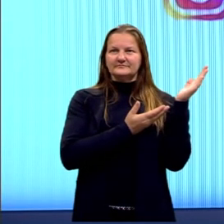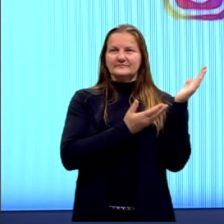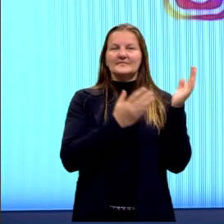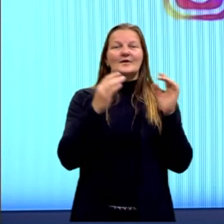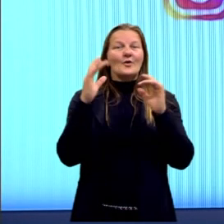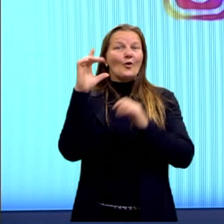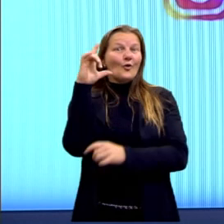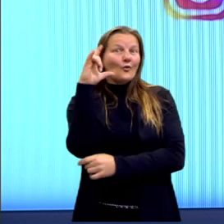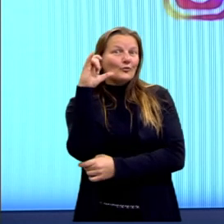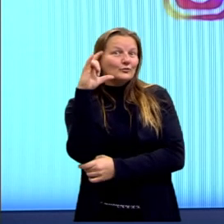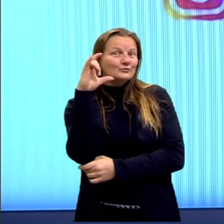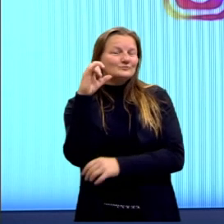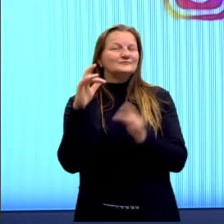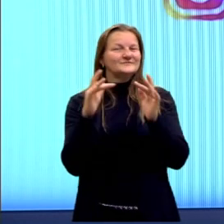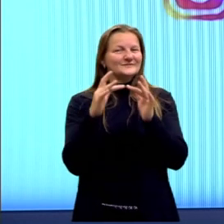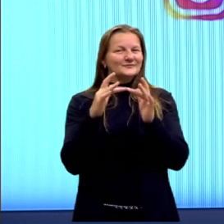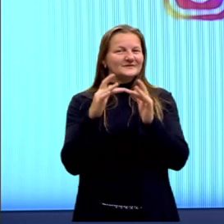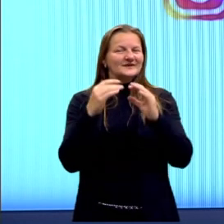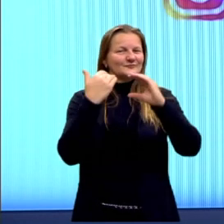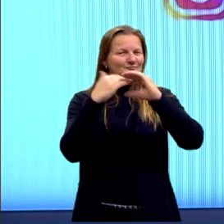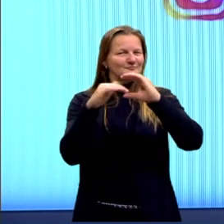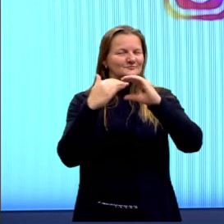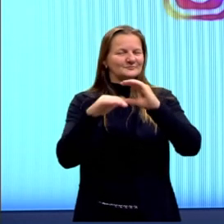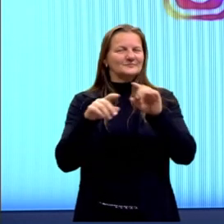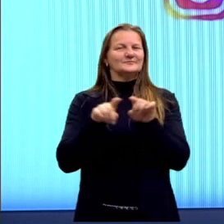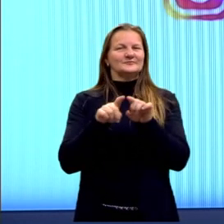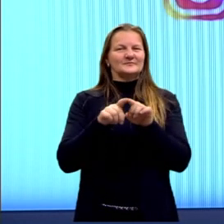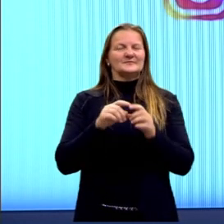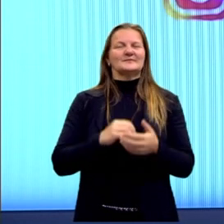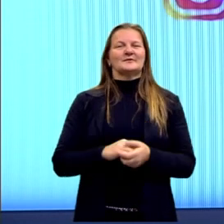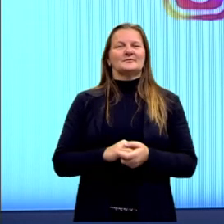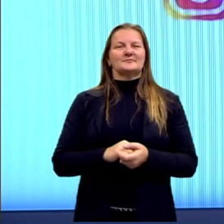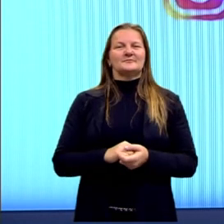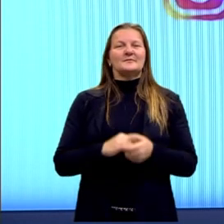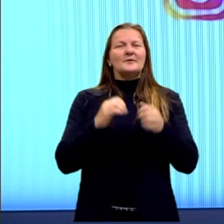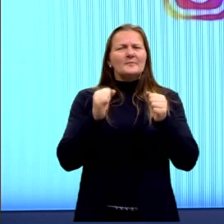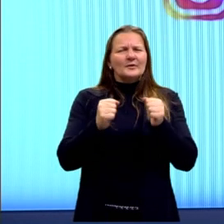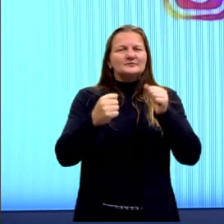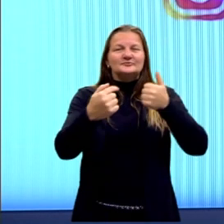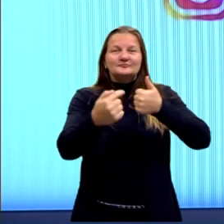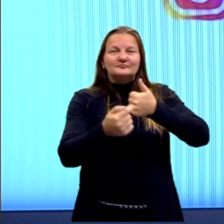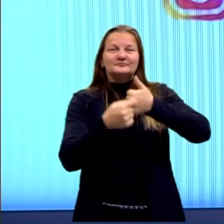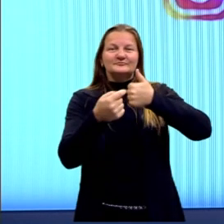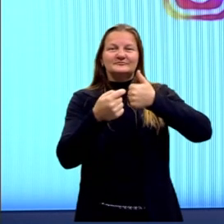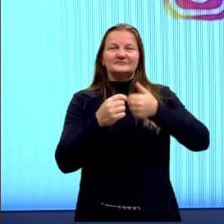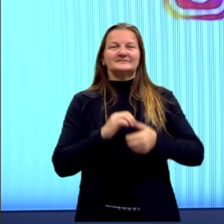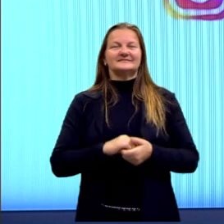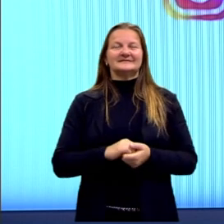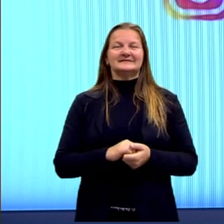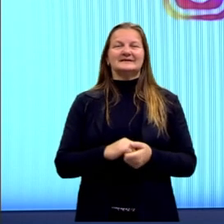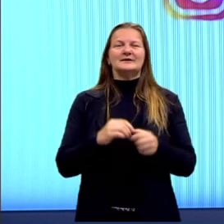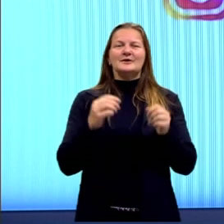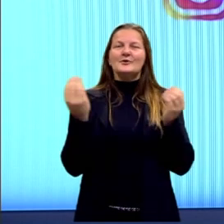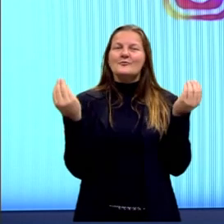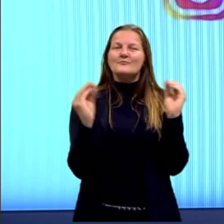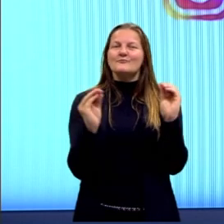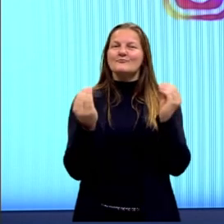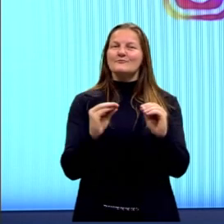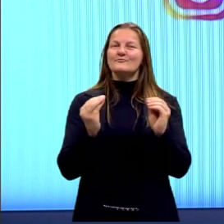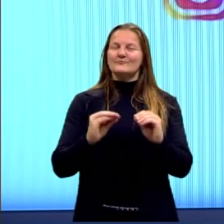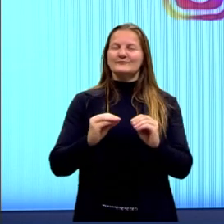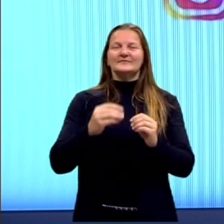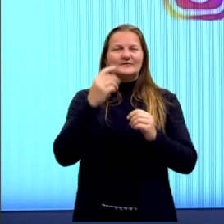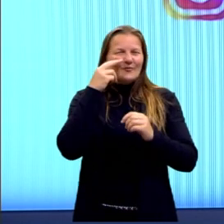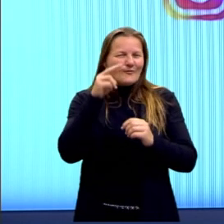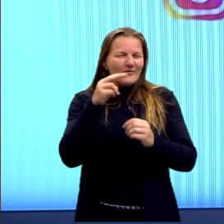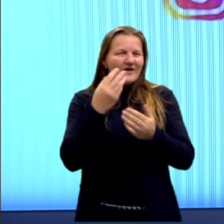Instagram, vocês têm o meu e-mail educar, então, que vocês marquem aí nos stories, postem, assistindo as